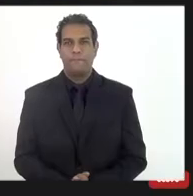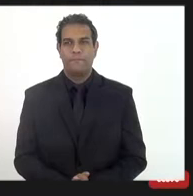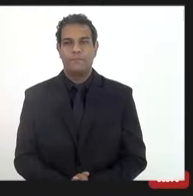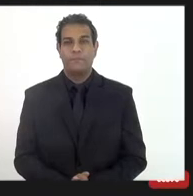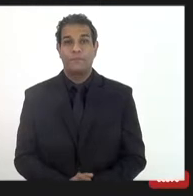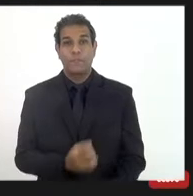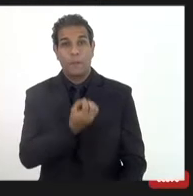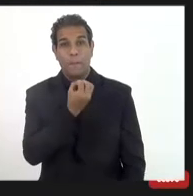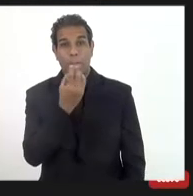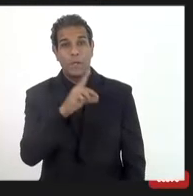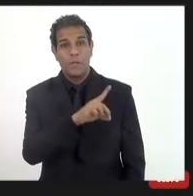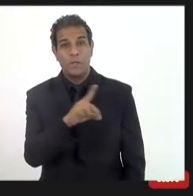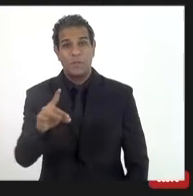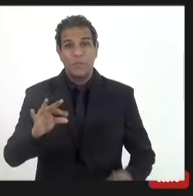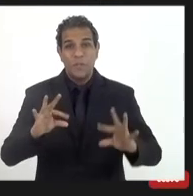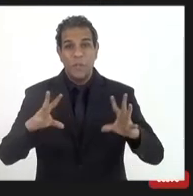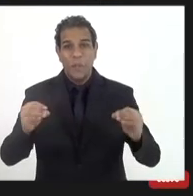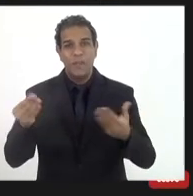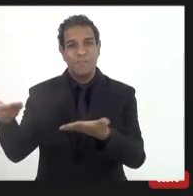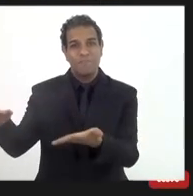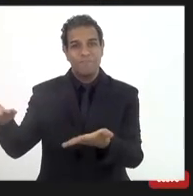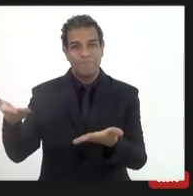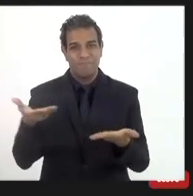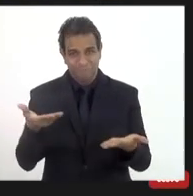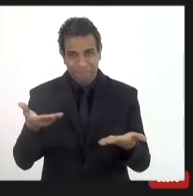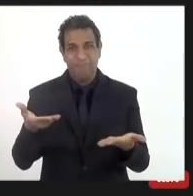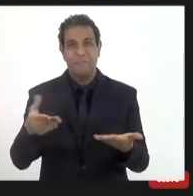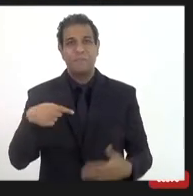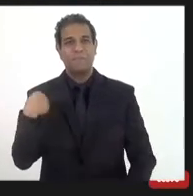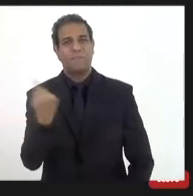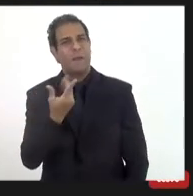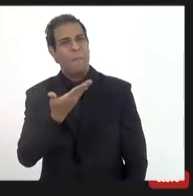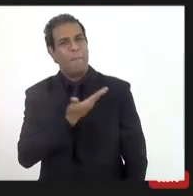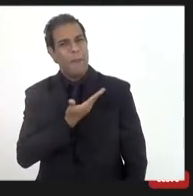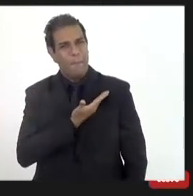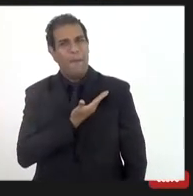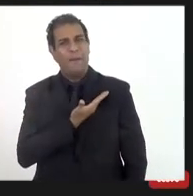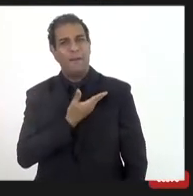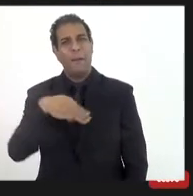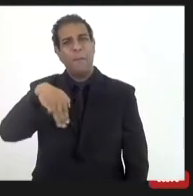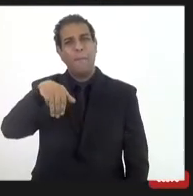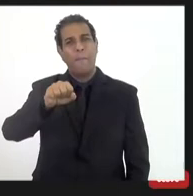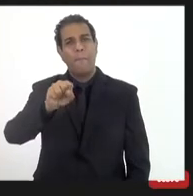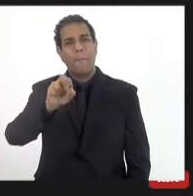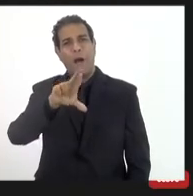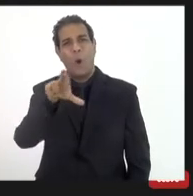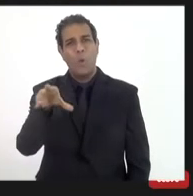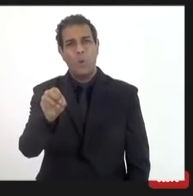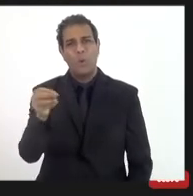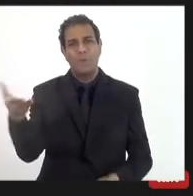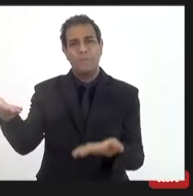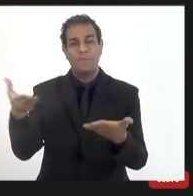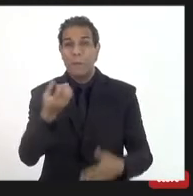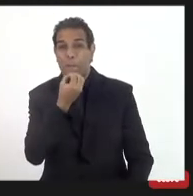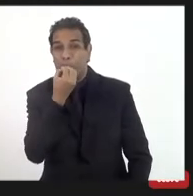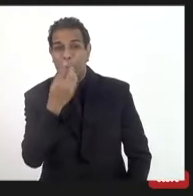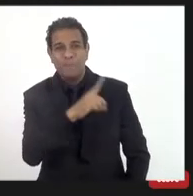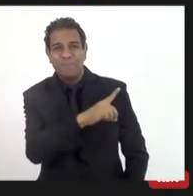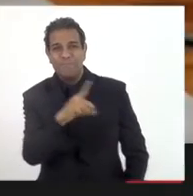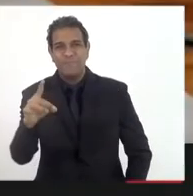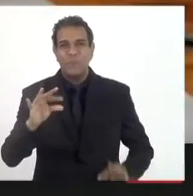Bom dia a todos e todas. Com a palavra, nosso amigo Mauro Osório. Por favor, Mauro. Bom dia.